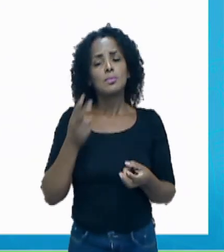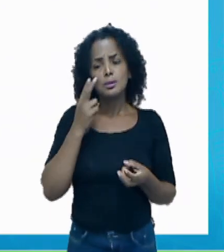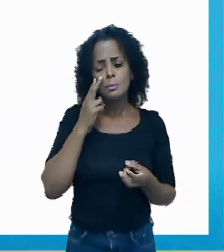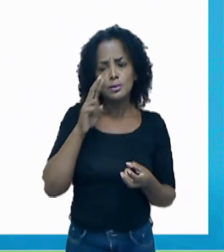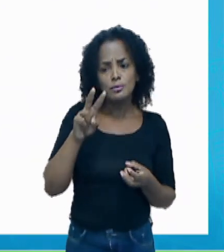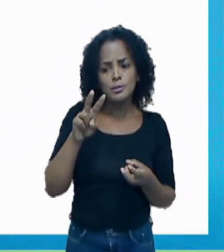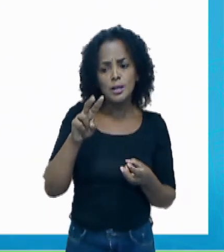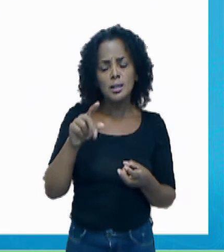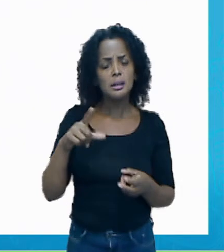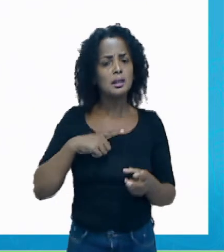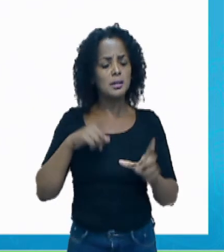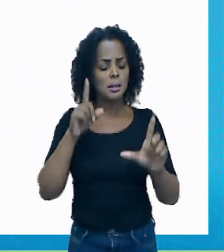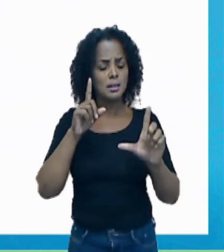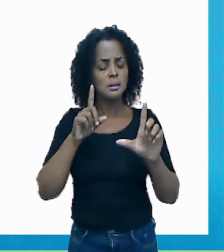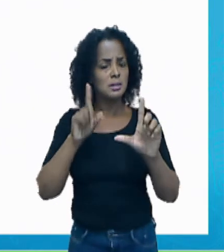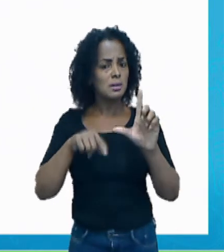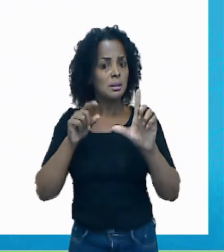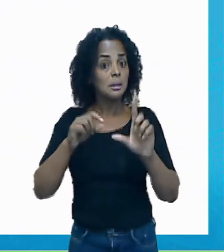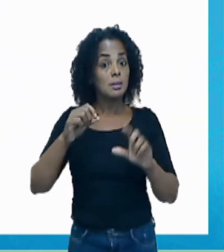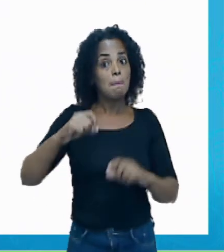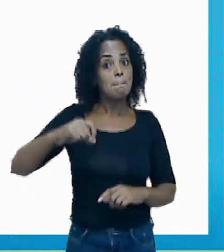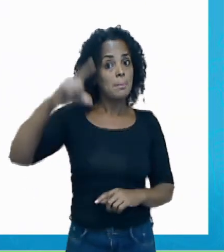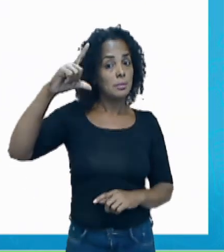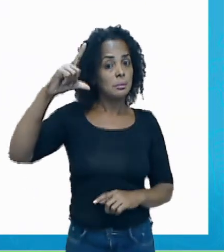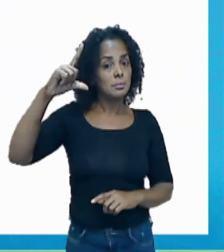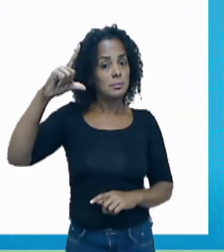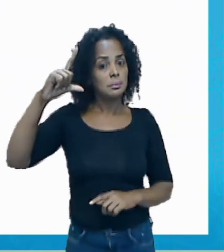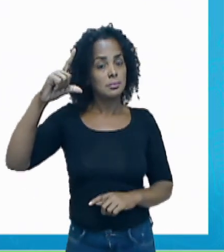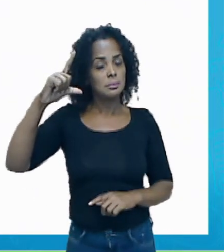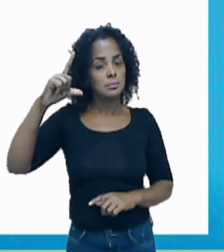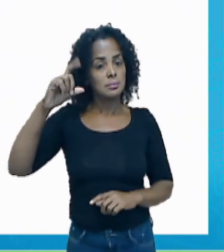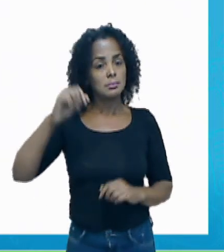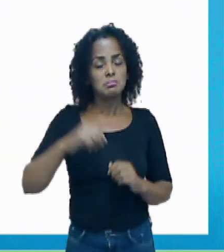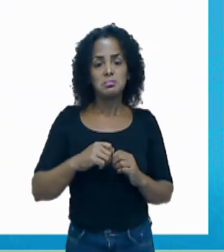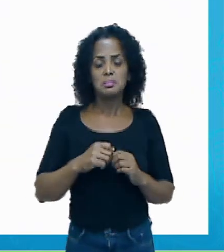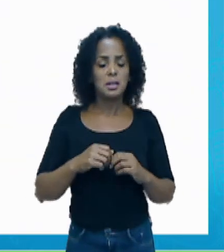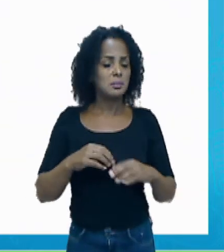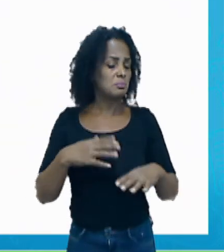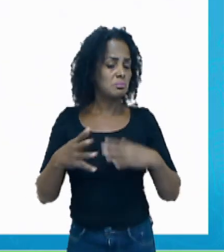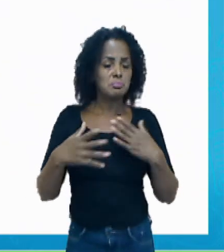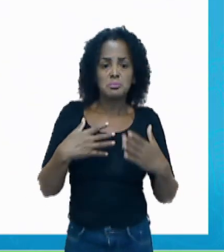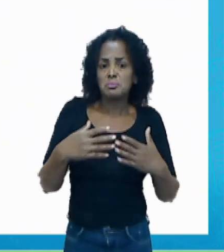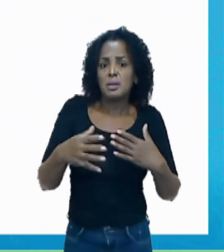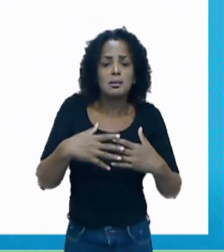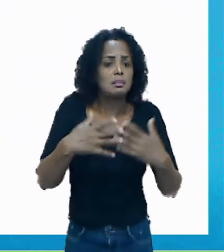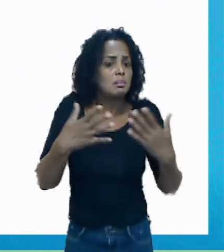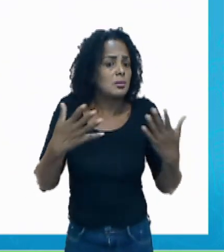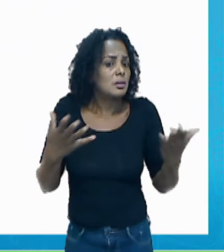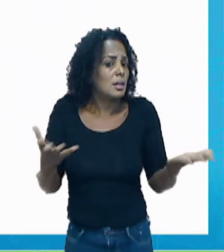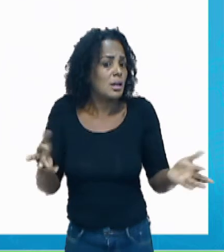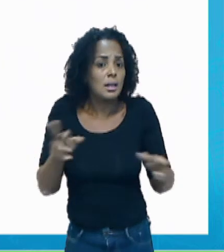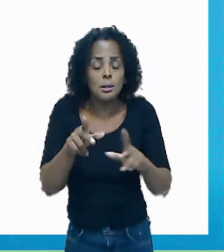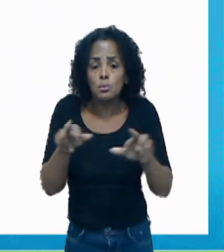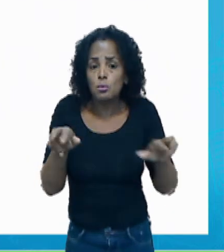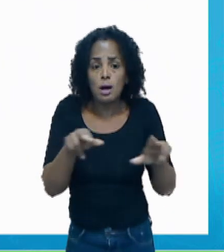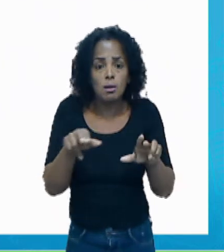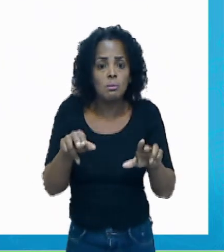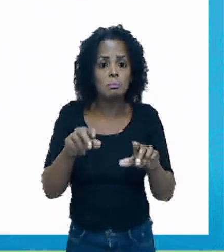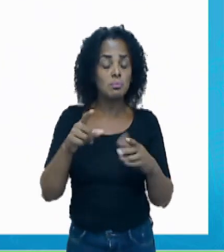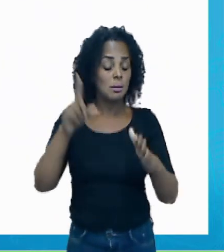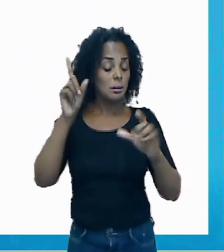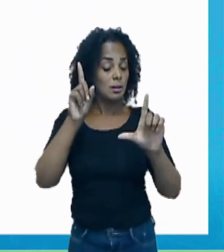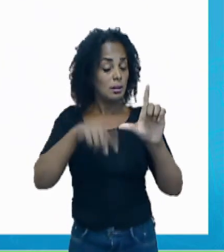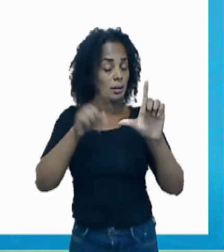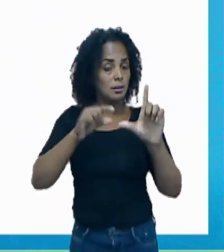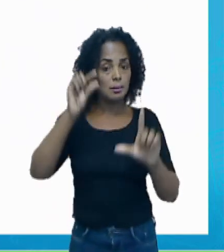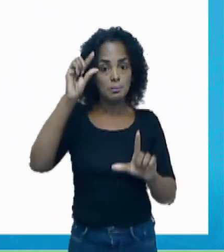aniversário está na letra maiúscula. E nas opções que nós temos, vai estar na letra minúscula.